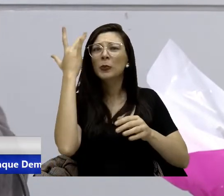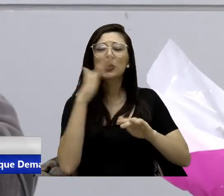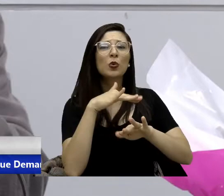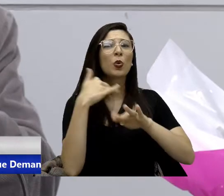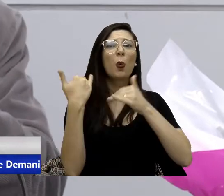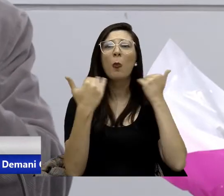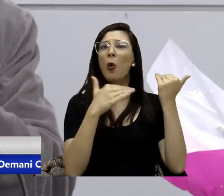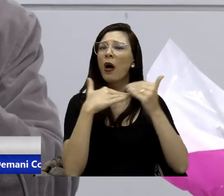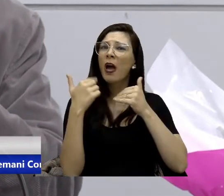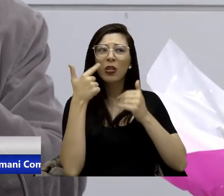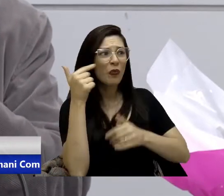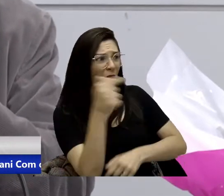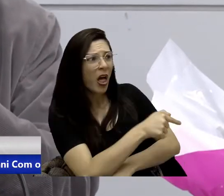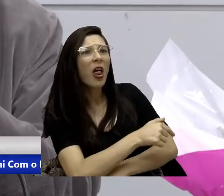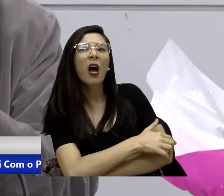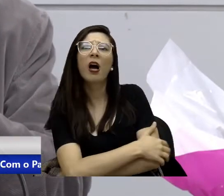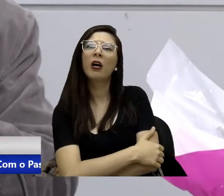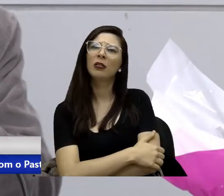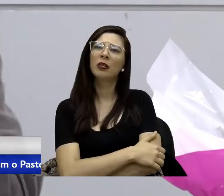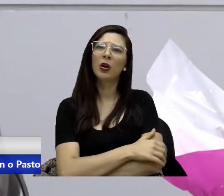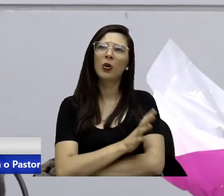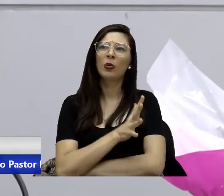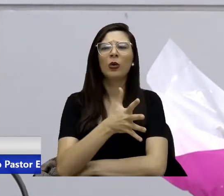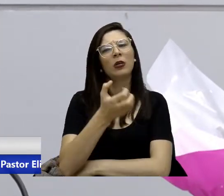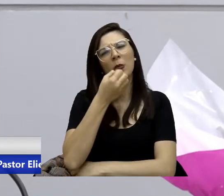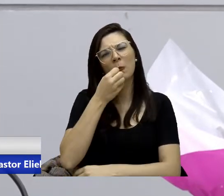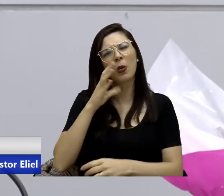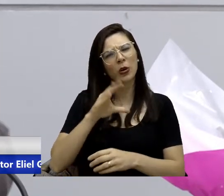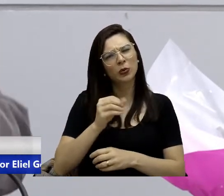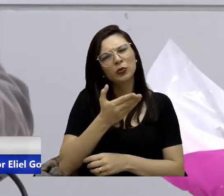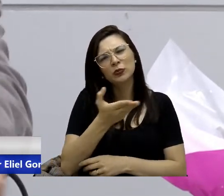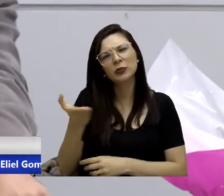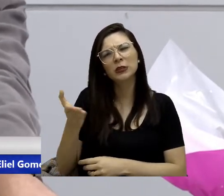terrível. Boa noite a todos.